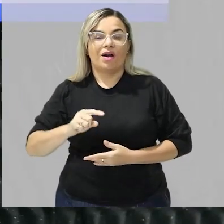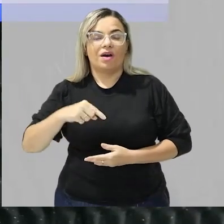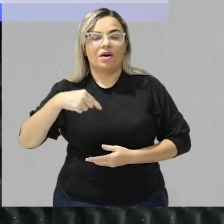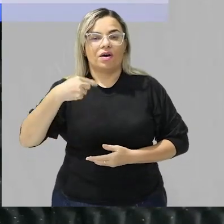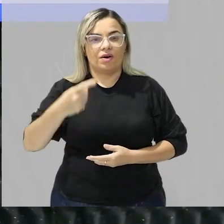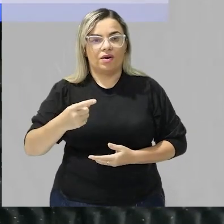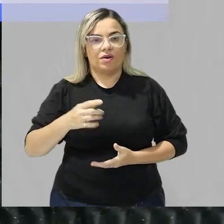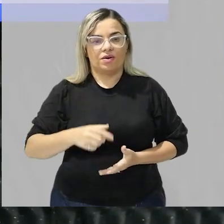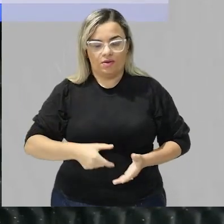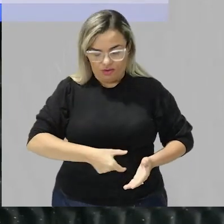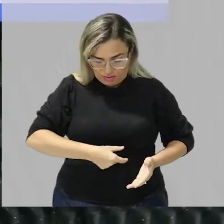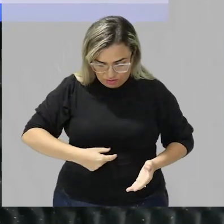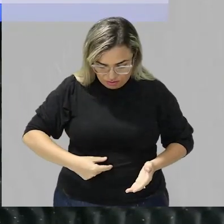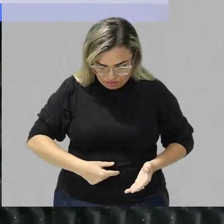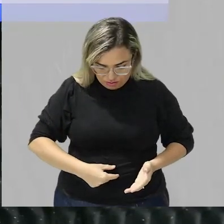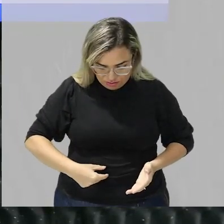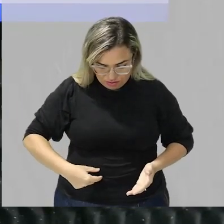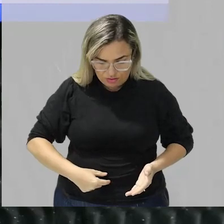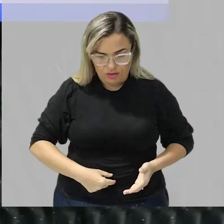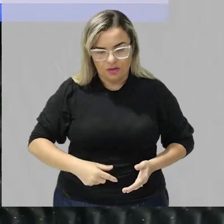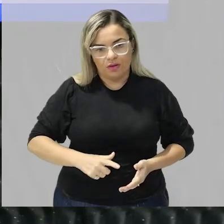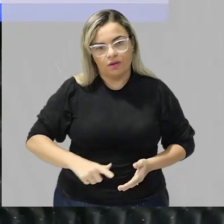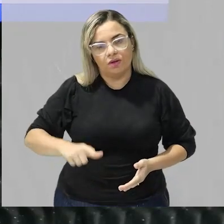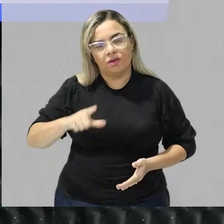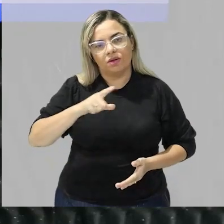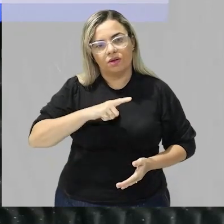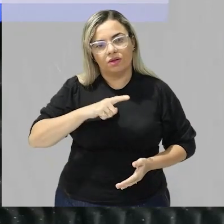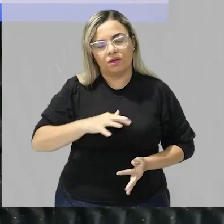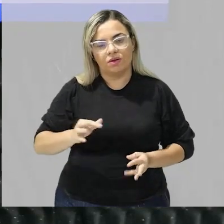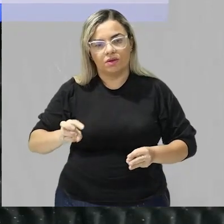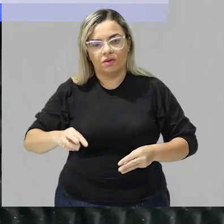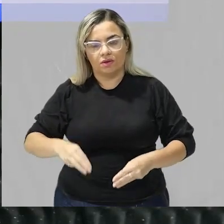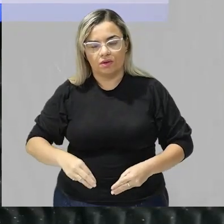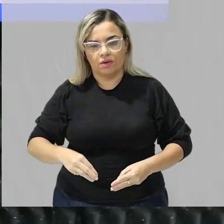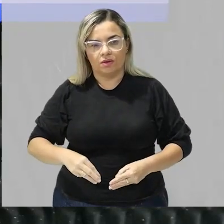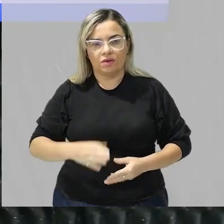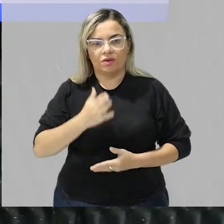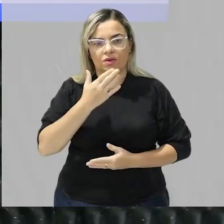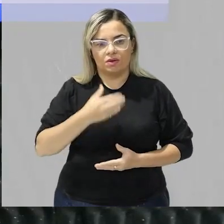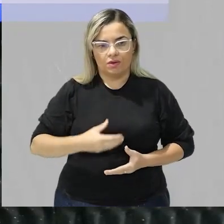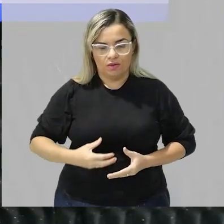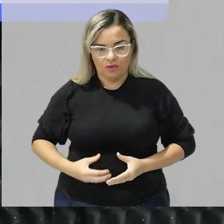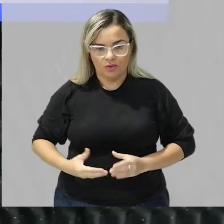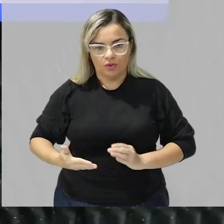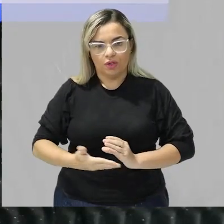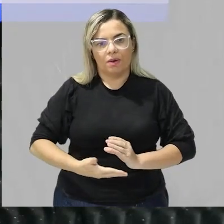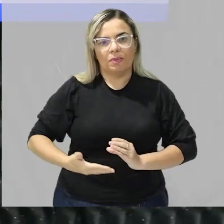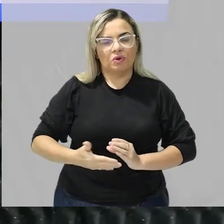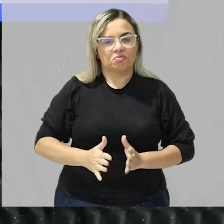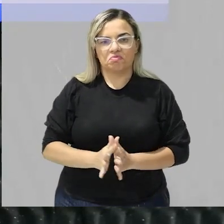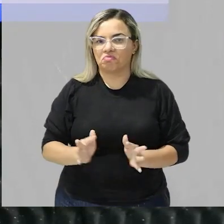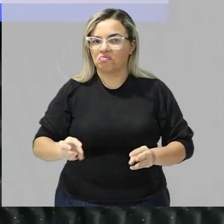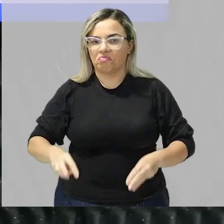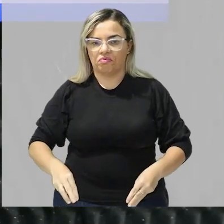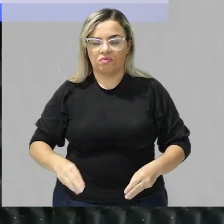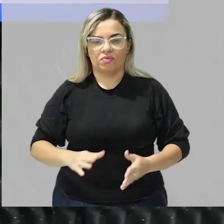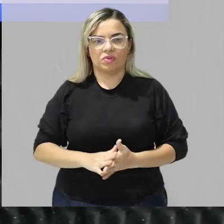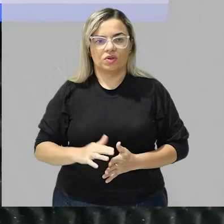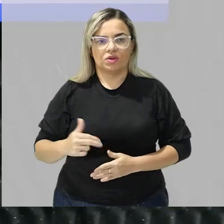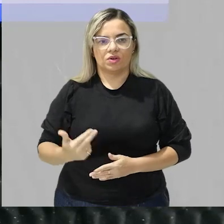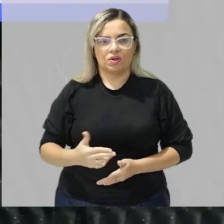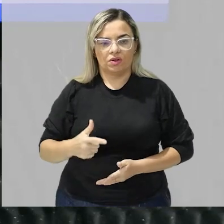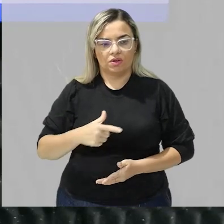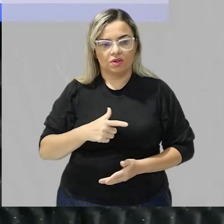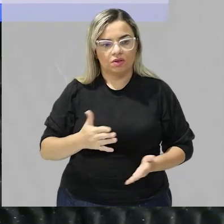no intestino delgado também vai ter a finalização da digestão dos carboidratos então nesse caso nós temos